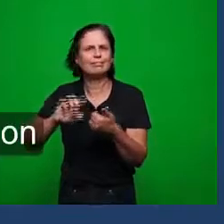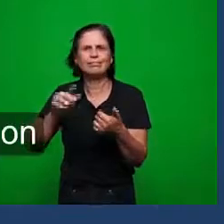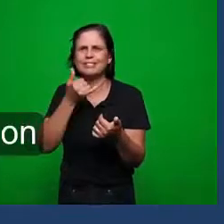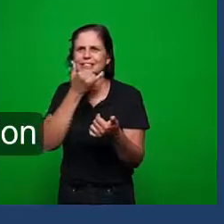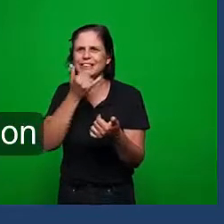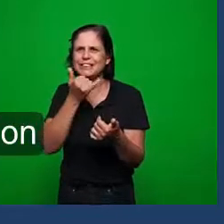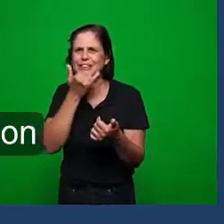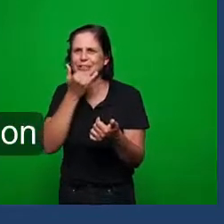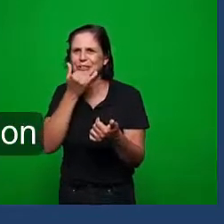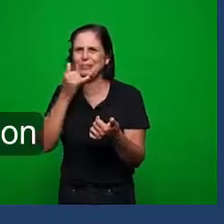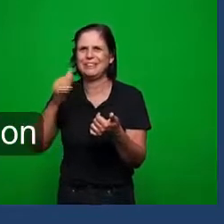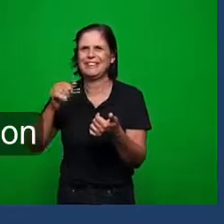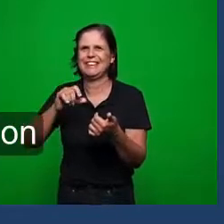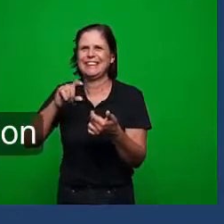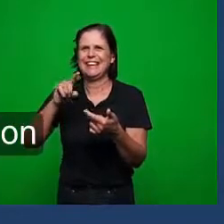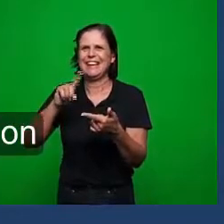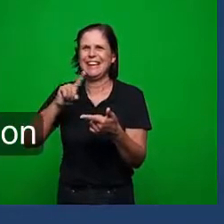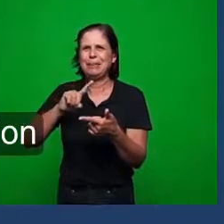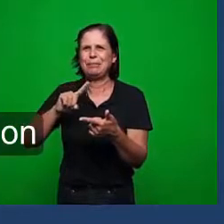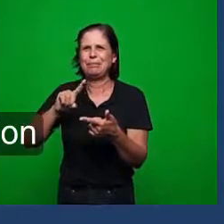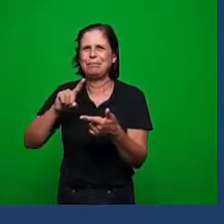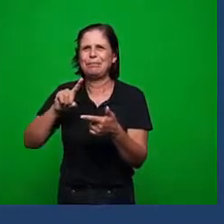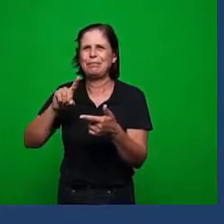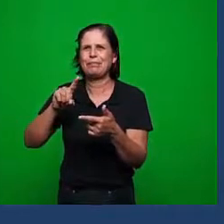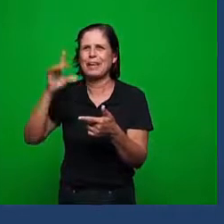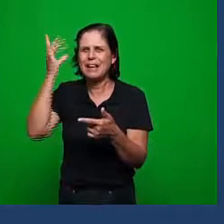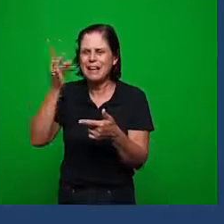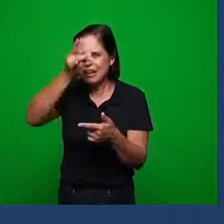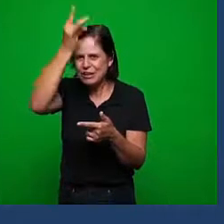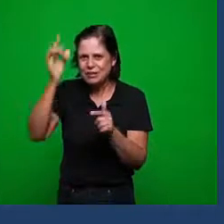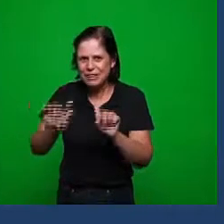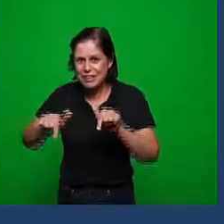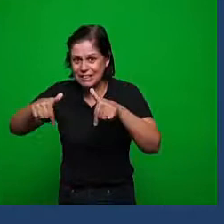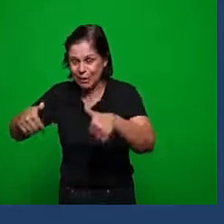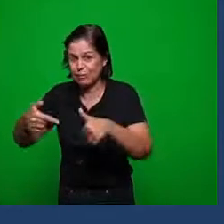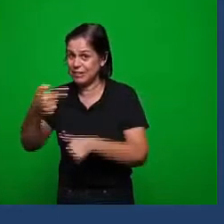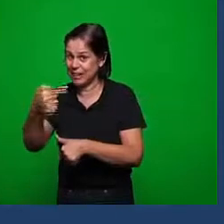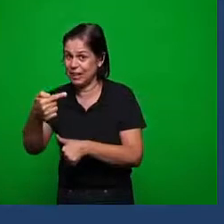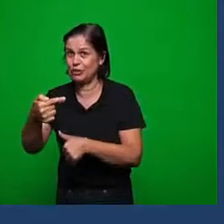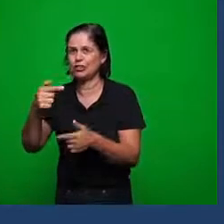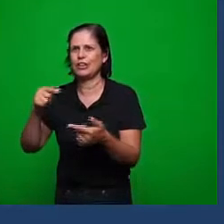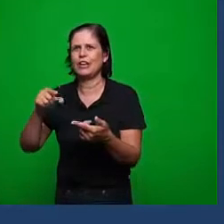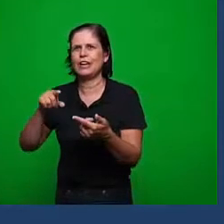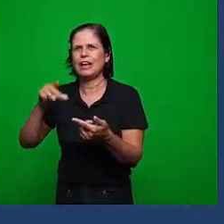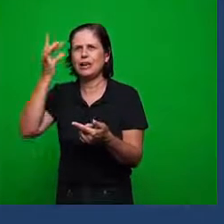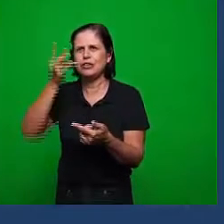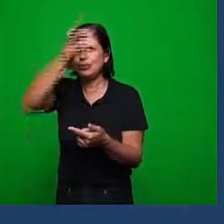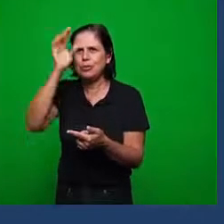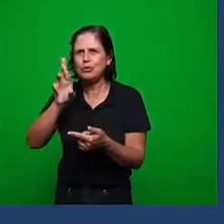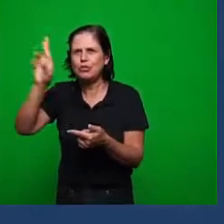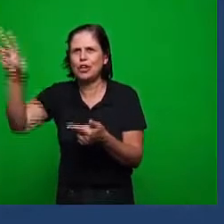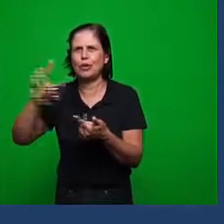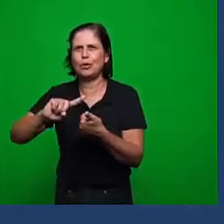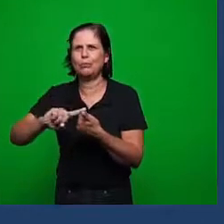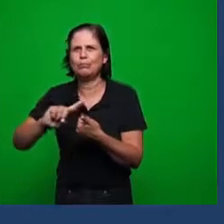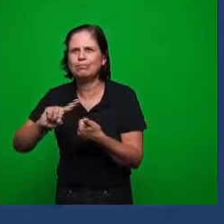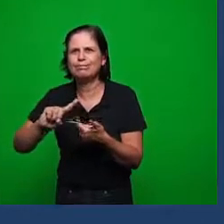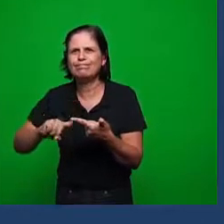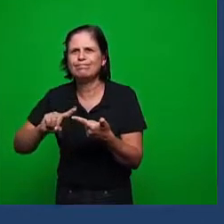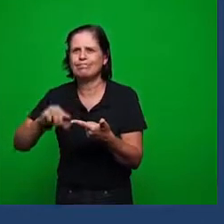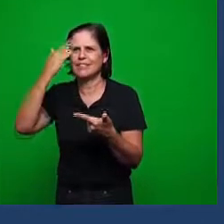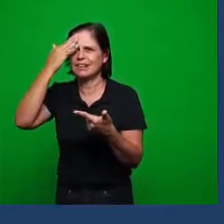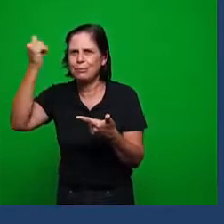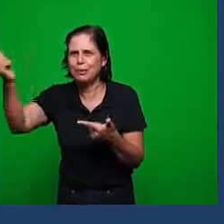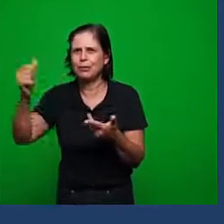conselho na carta pérgamo a operação do espírito de fortaleza e a operação do espírito de